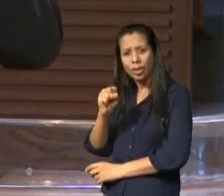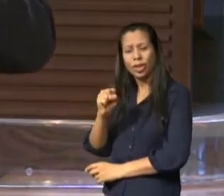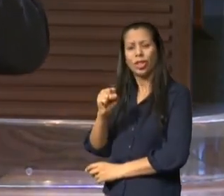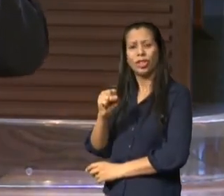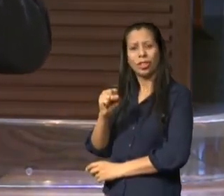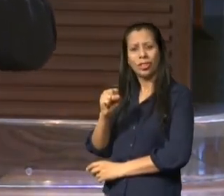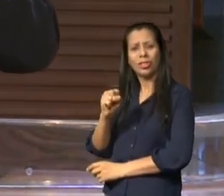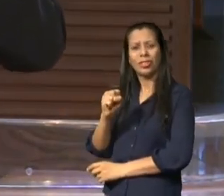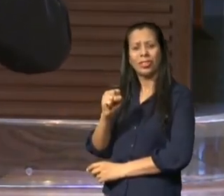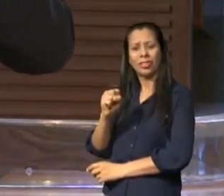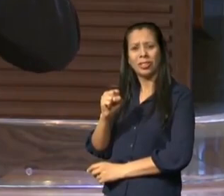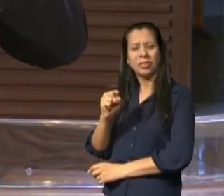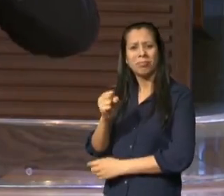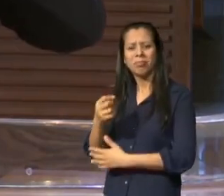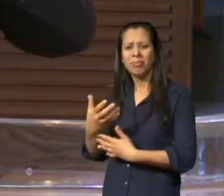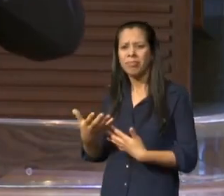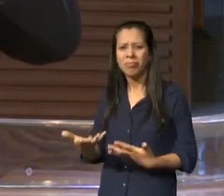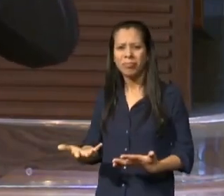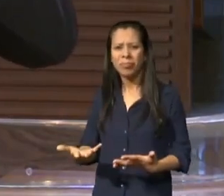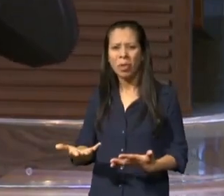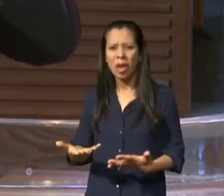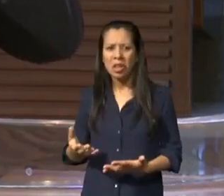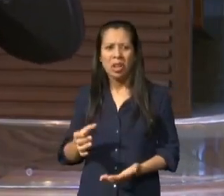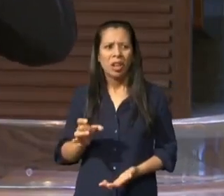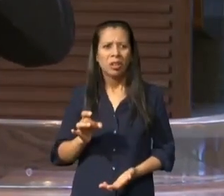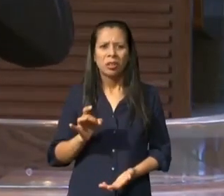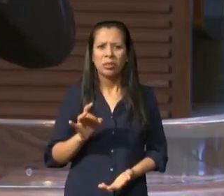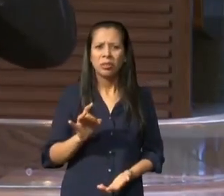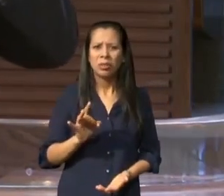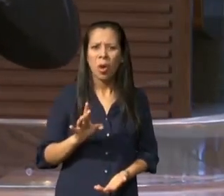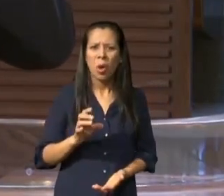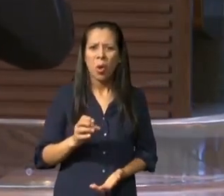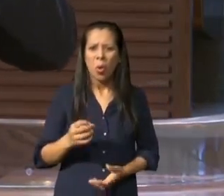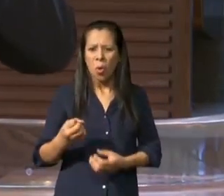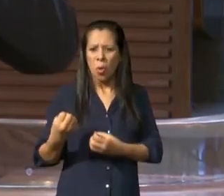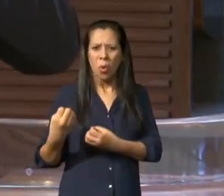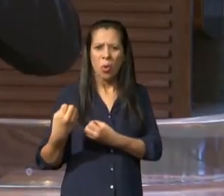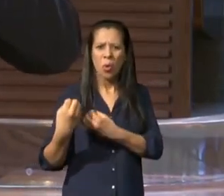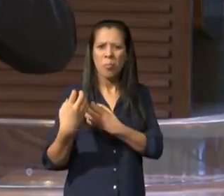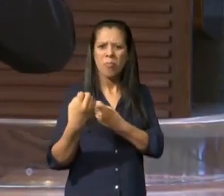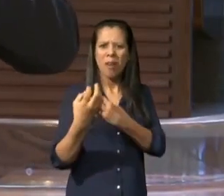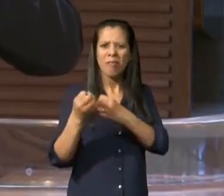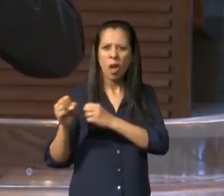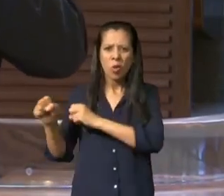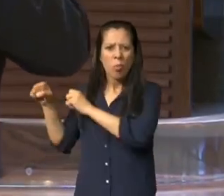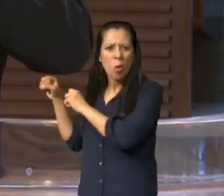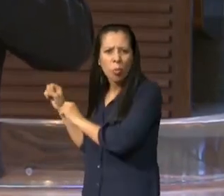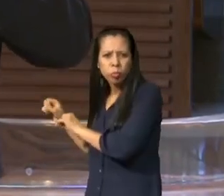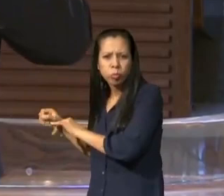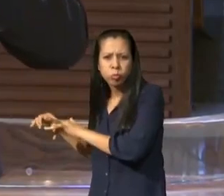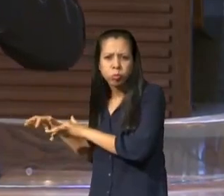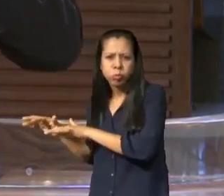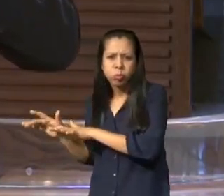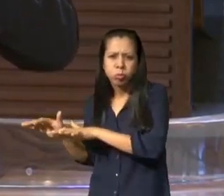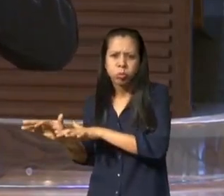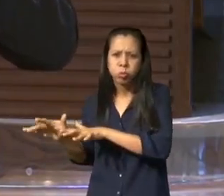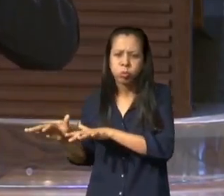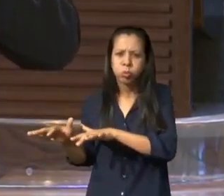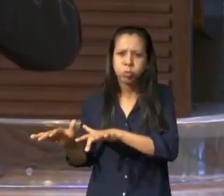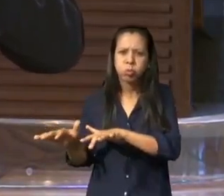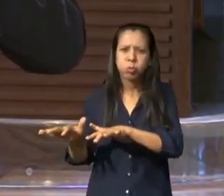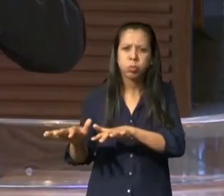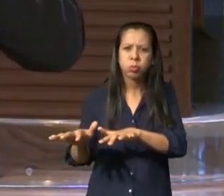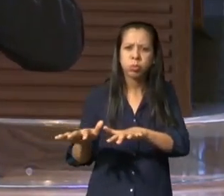seguindo um caminho sem destino, sem orientação não, não, Deus chamou